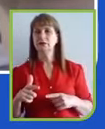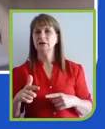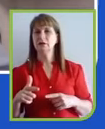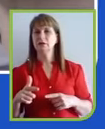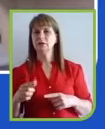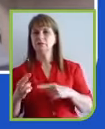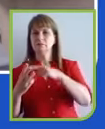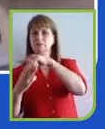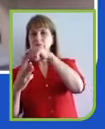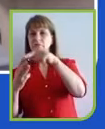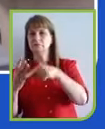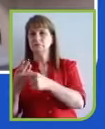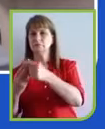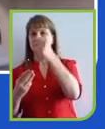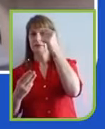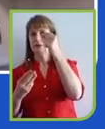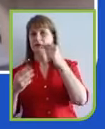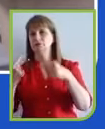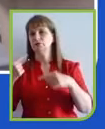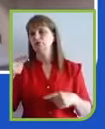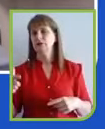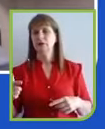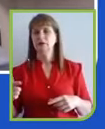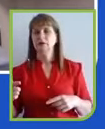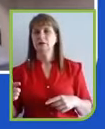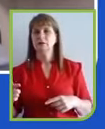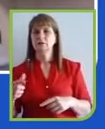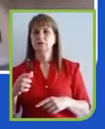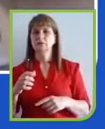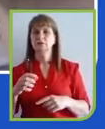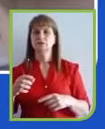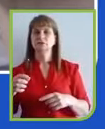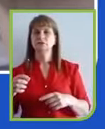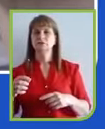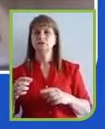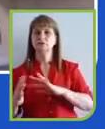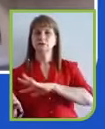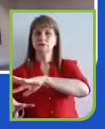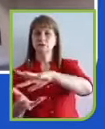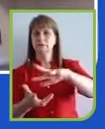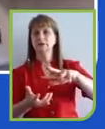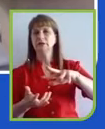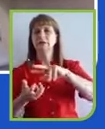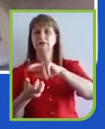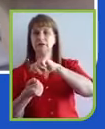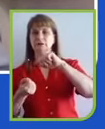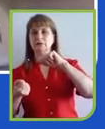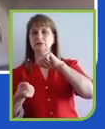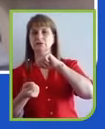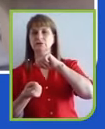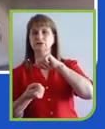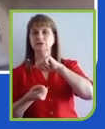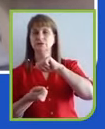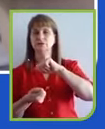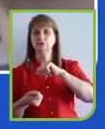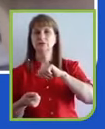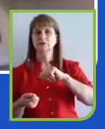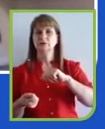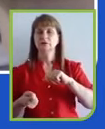sustentabilidade de negócios responsáveis em ter lucro, em gerar negócios e, ao mesmo tempo,